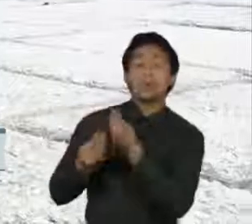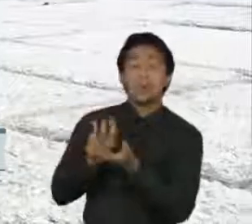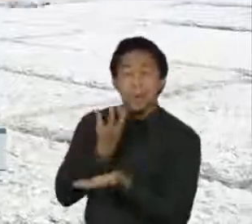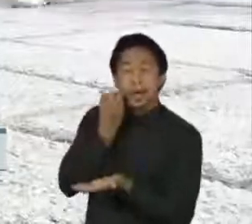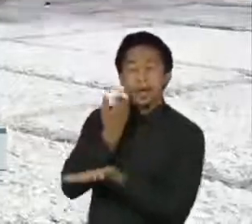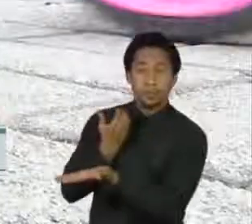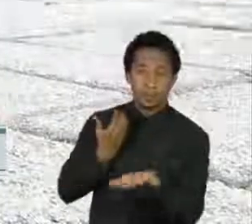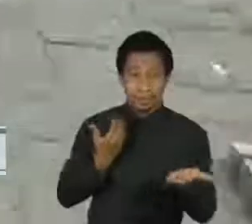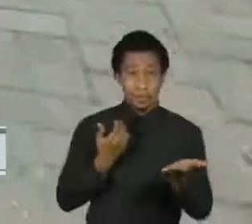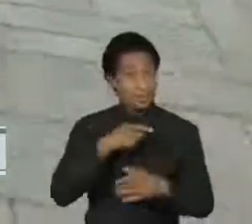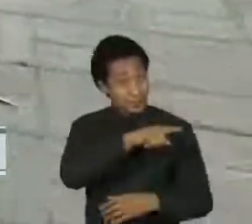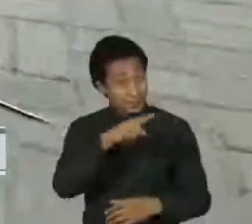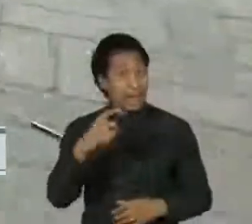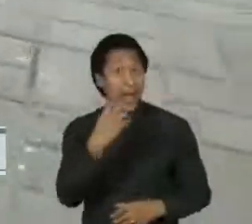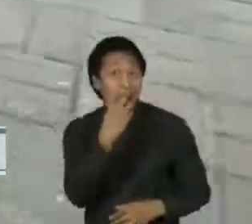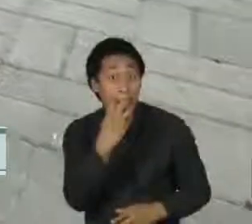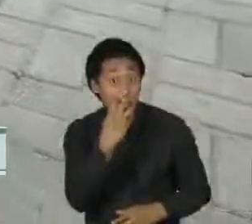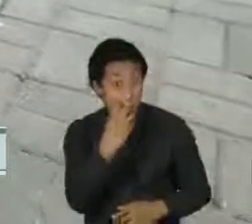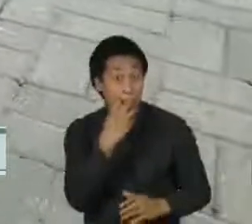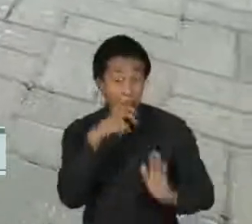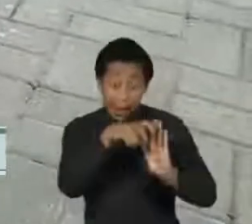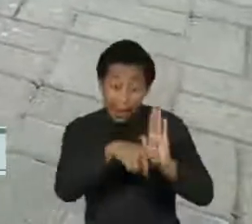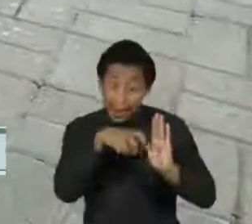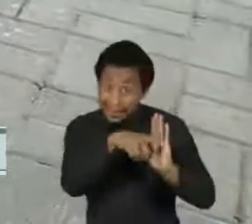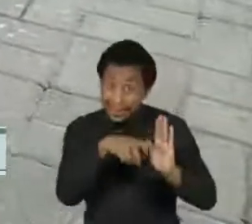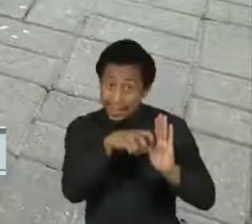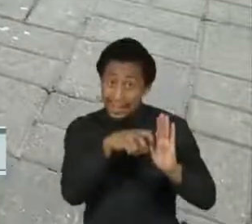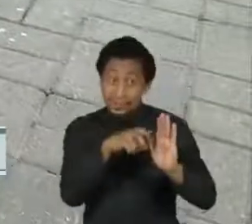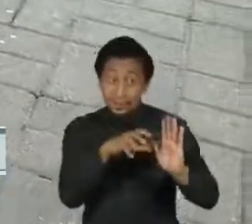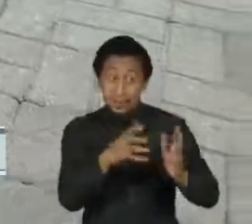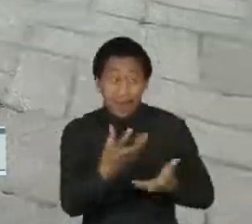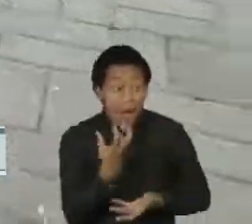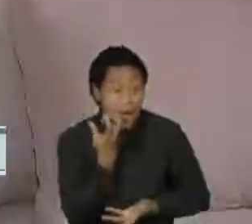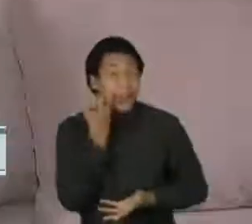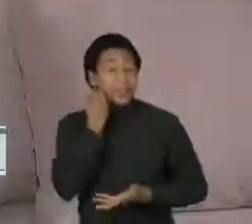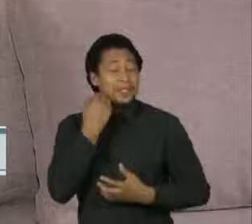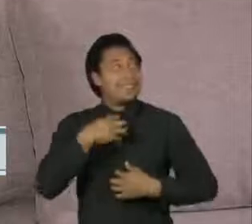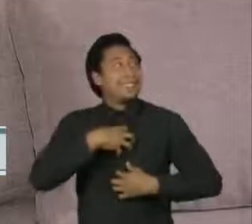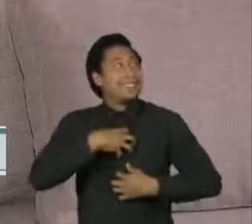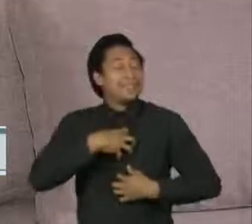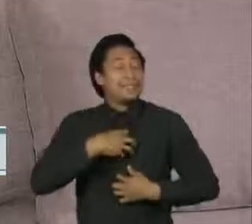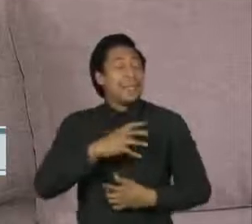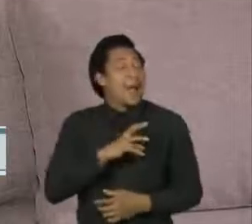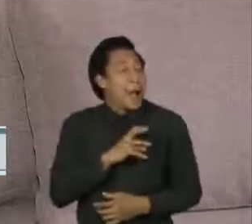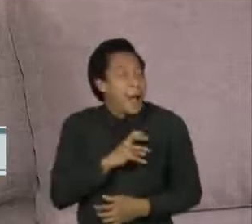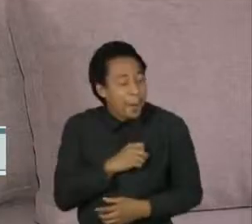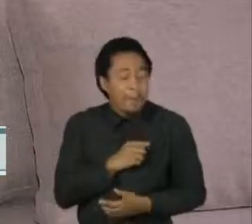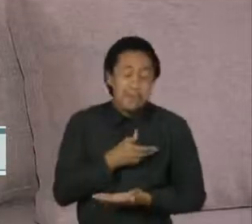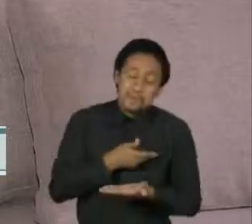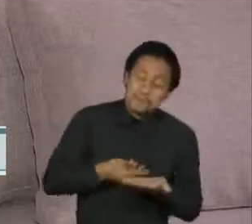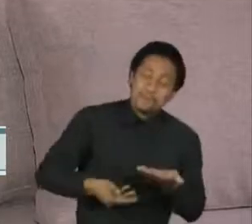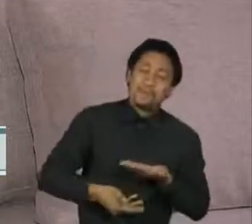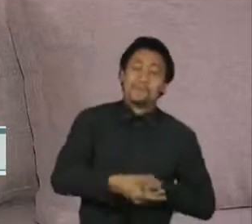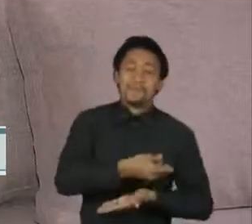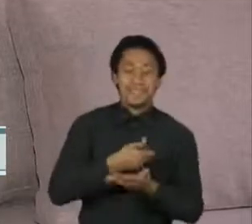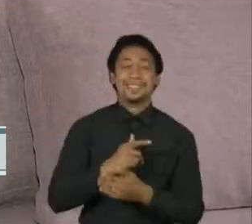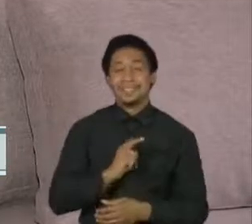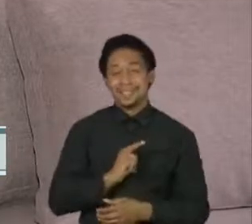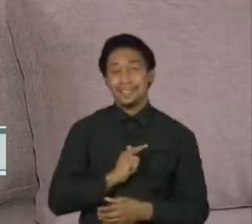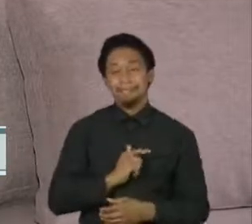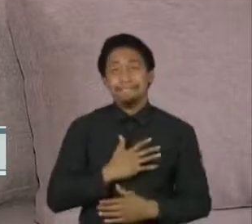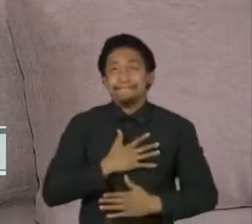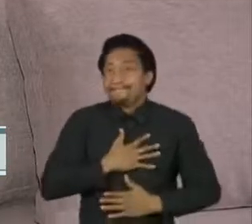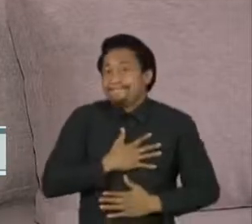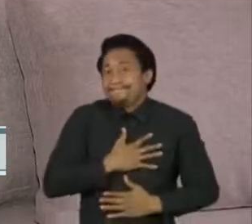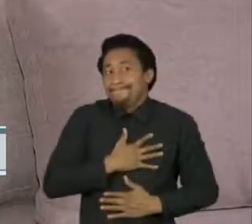adota um cão cadeirante garante que o cuidado volta em forma de amor. É um amor que você não